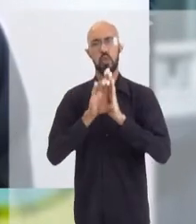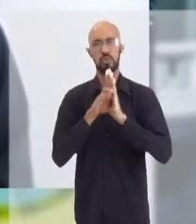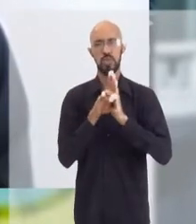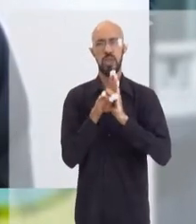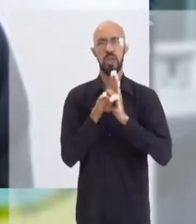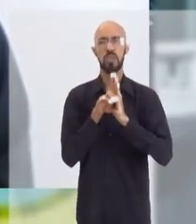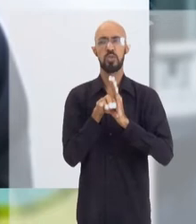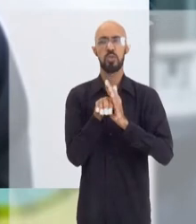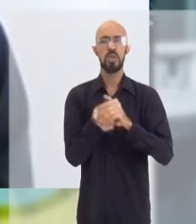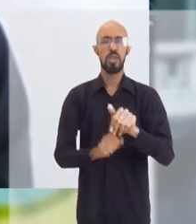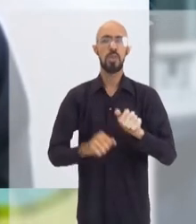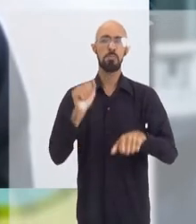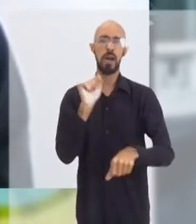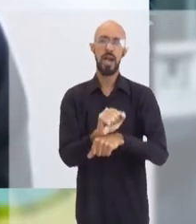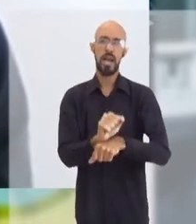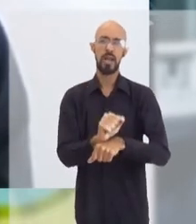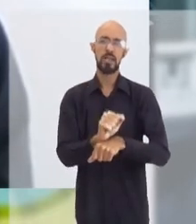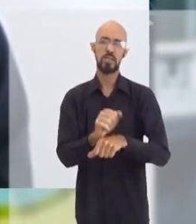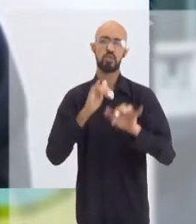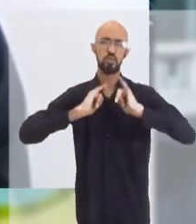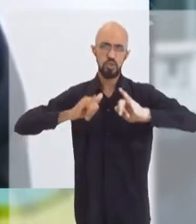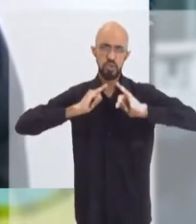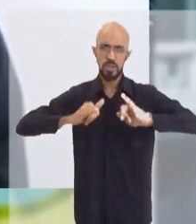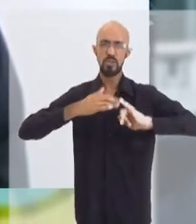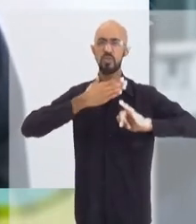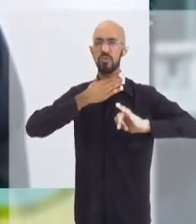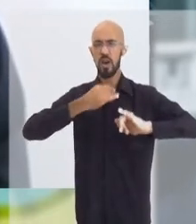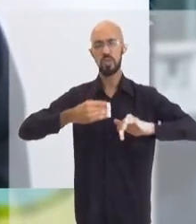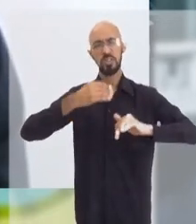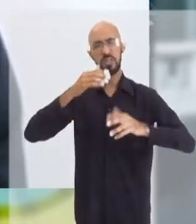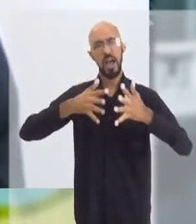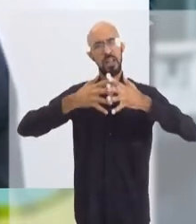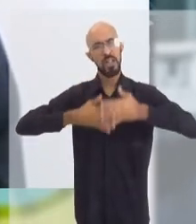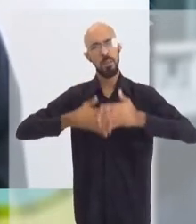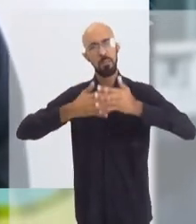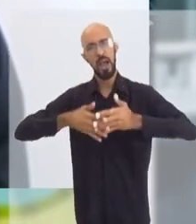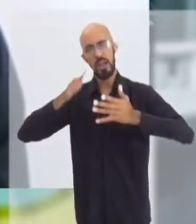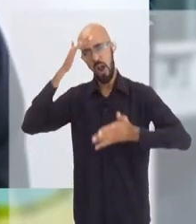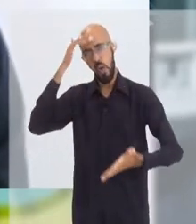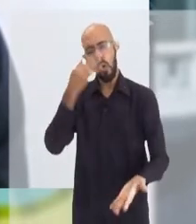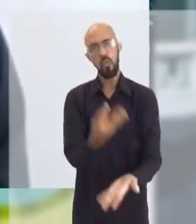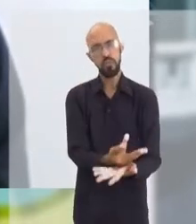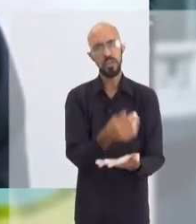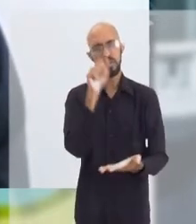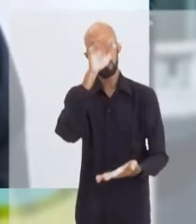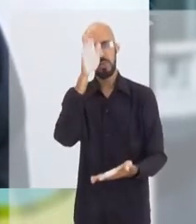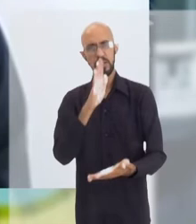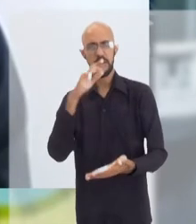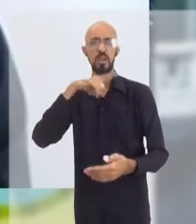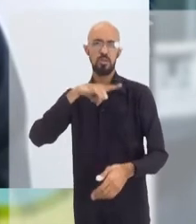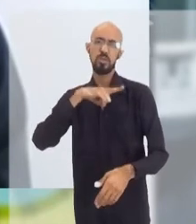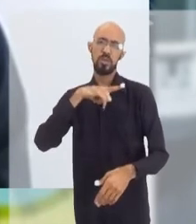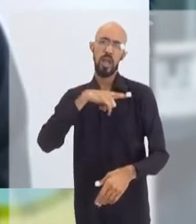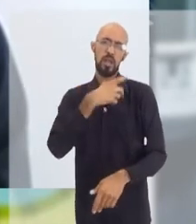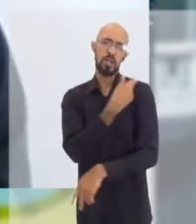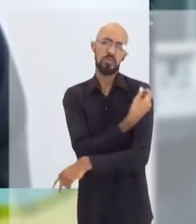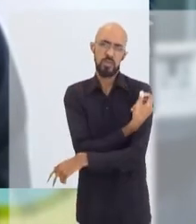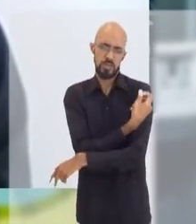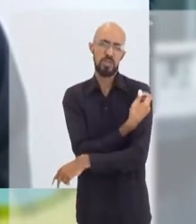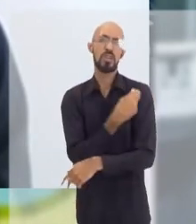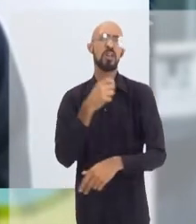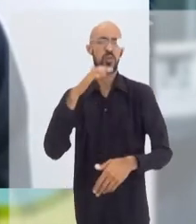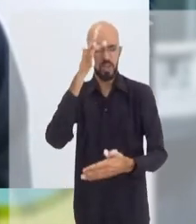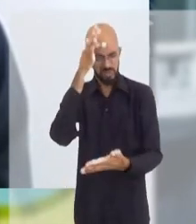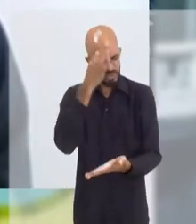conceito, deixar que as fake news não atrapalhem a confiança que o brasileiro sempre teve nas vacinas. Eu tenho certeza que a